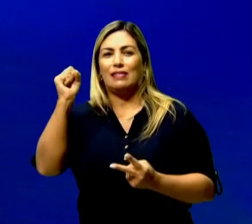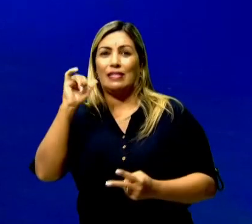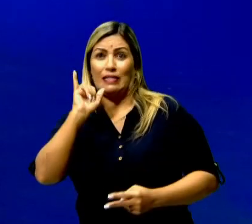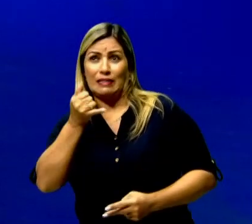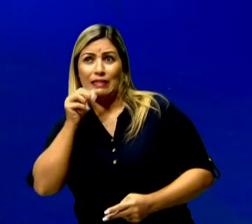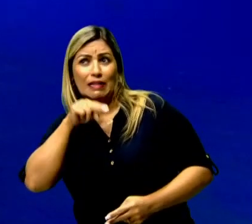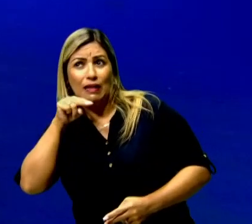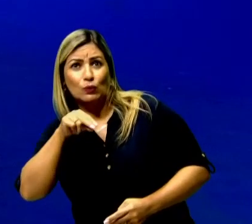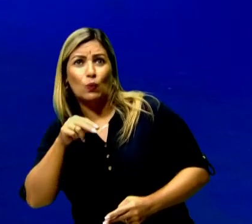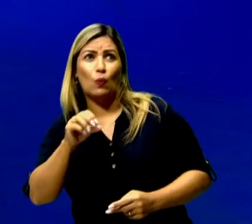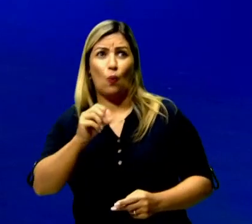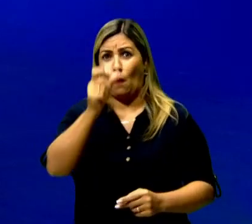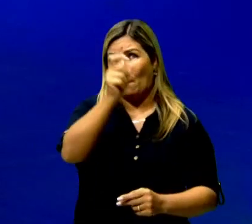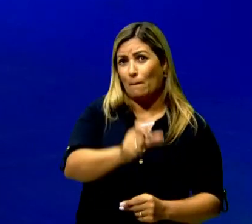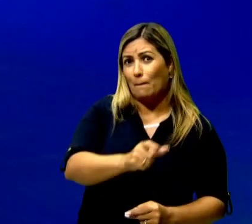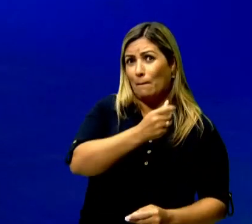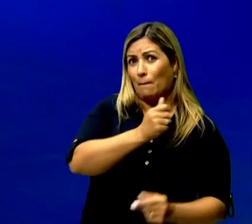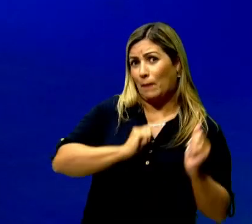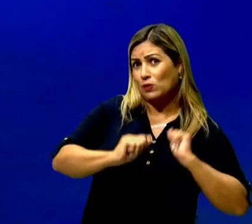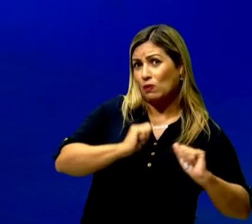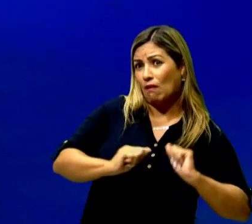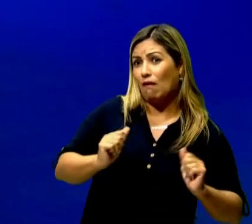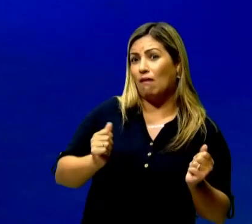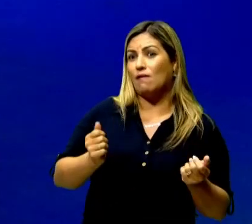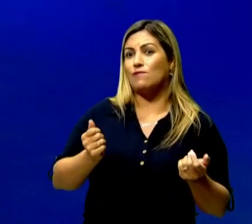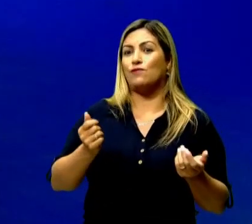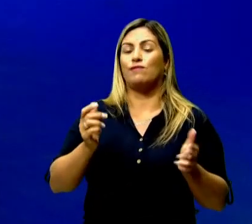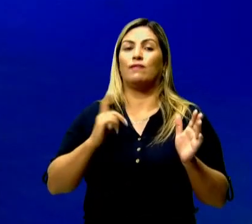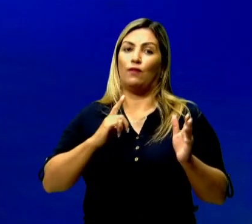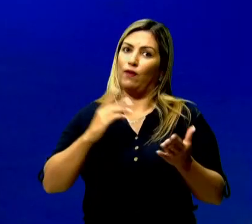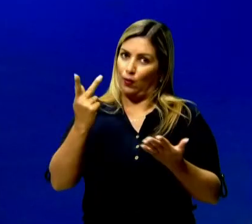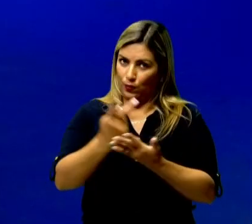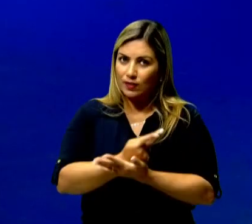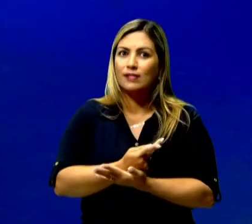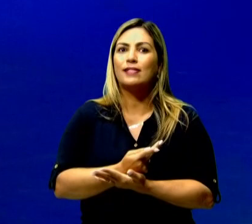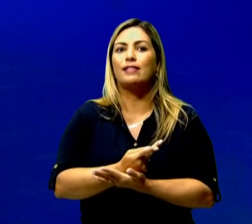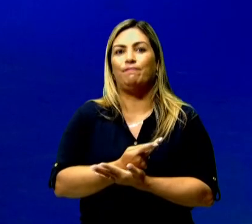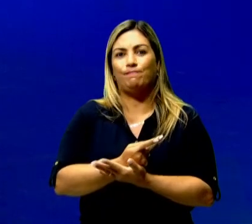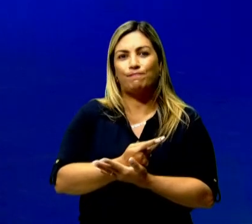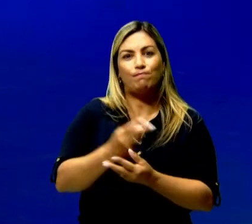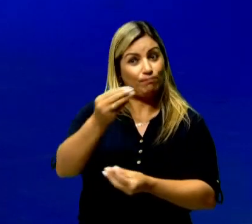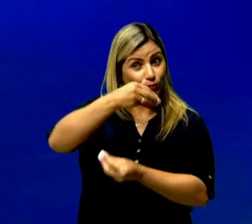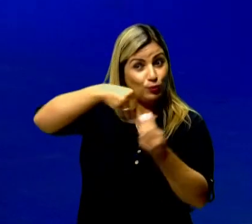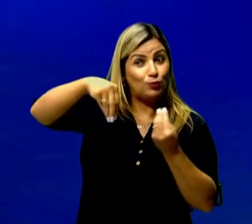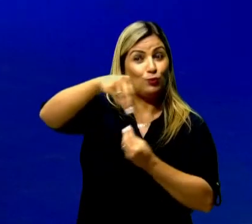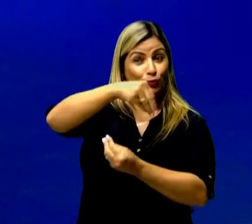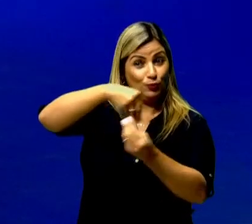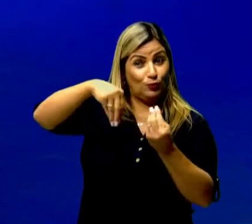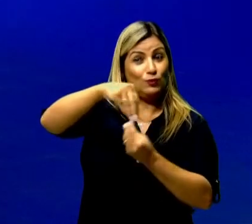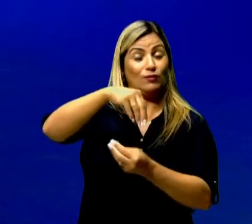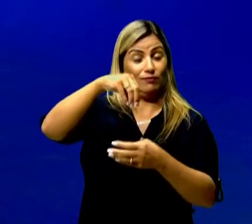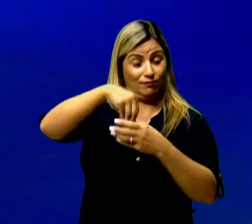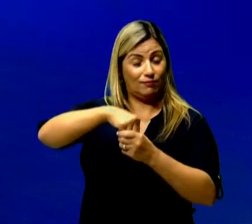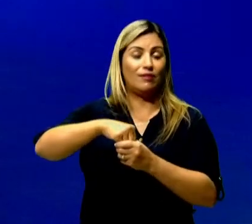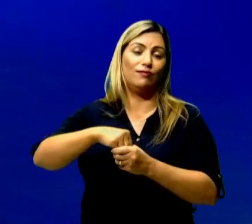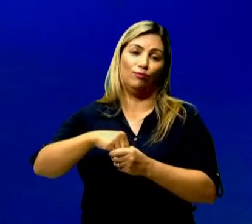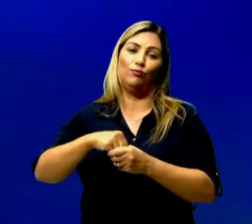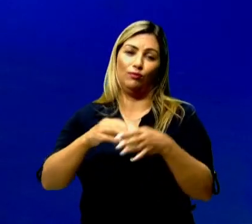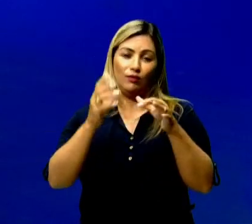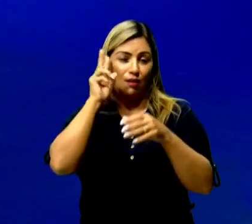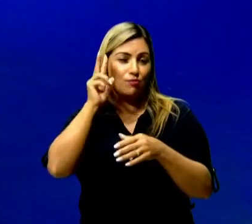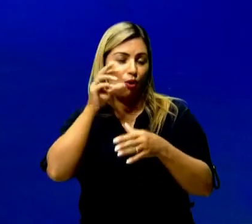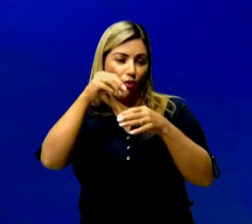se essa fala é da personagem. Então, vai ocorrer assim de forma bem misturada dentro do discurso, tá?